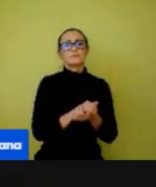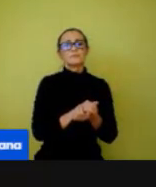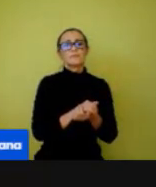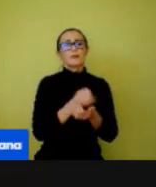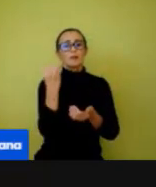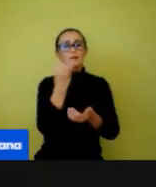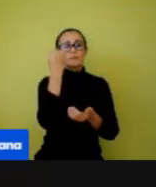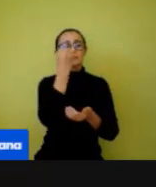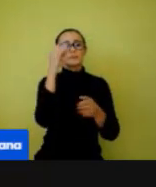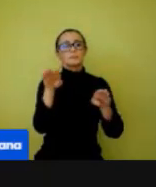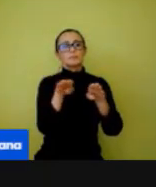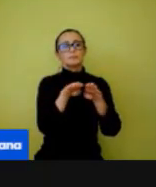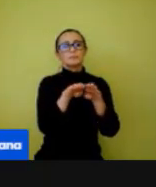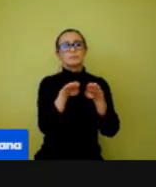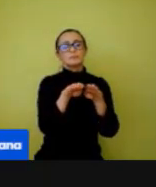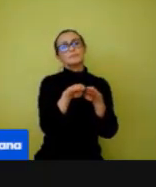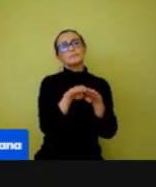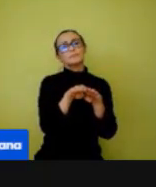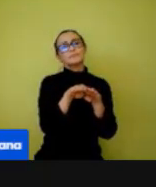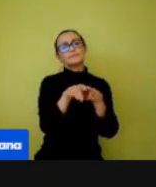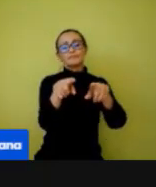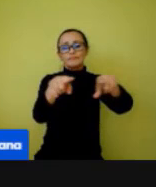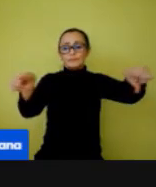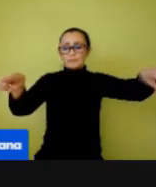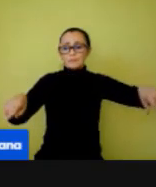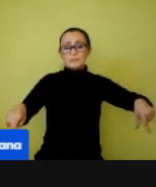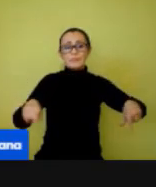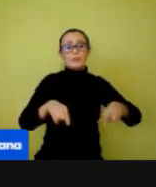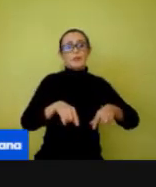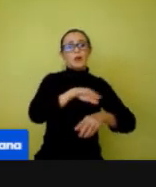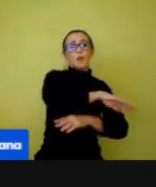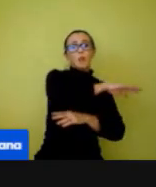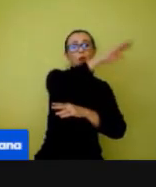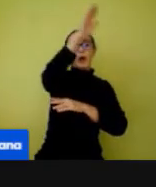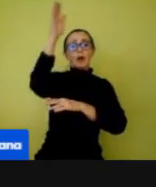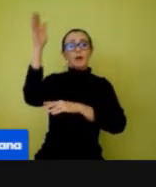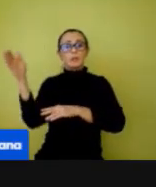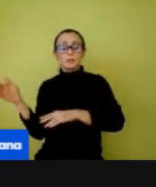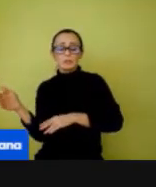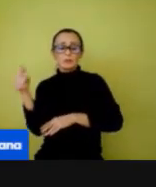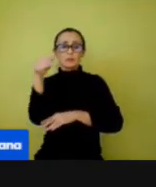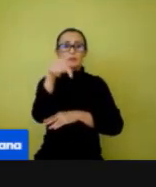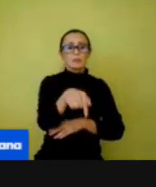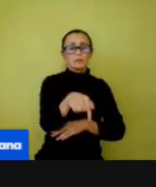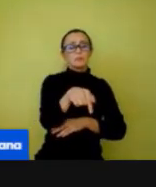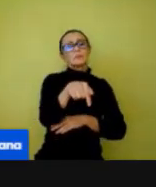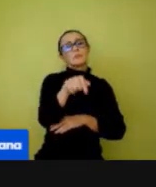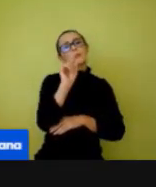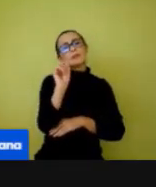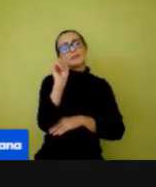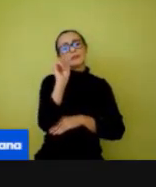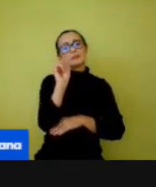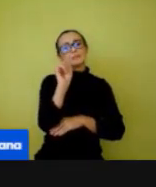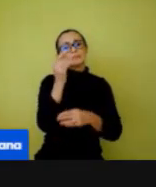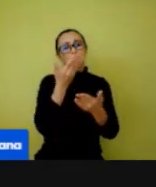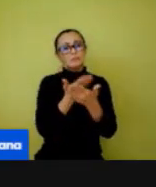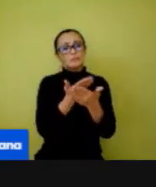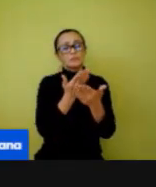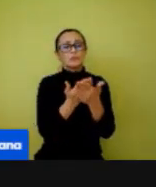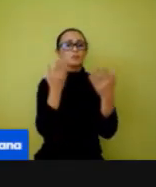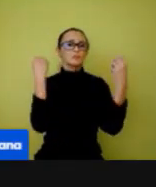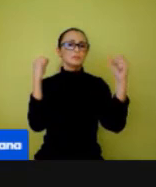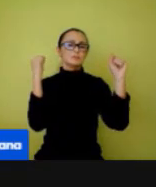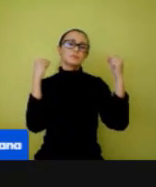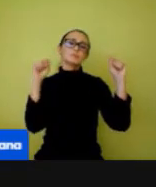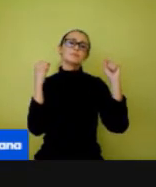quadra, nesse momento, é para as aulas de educação física, tá? Vamos deixar isso claro. Por